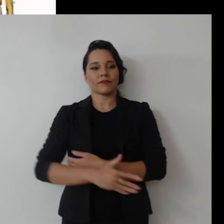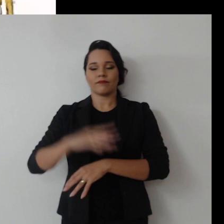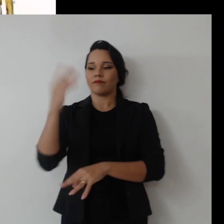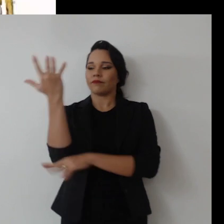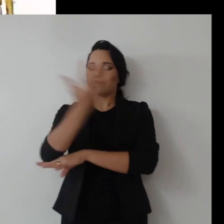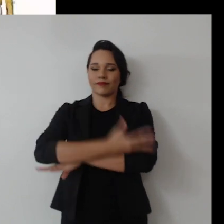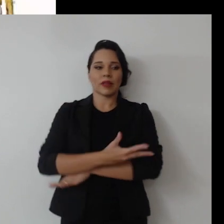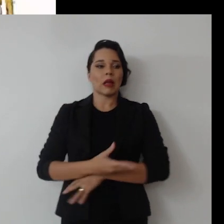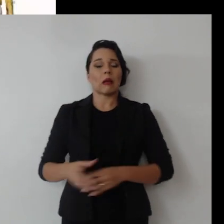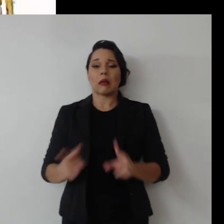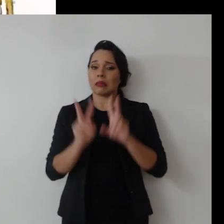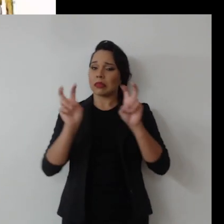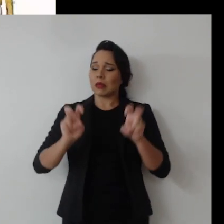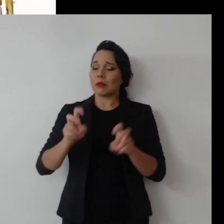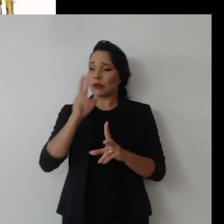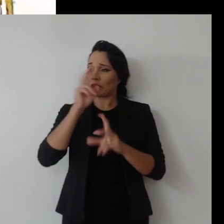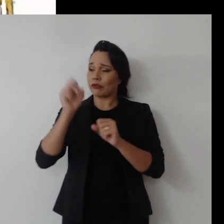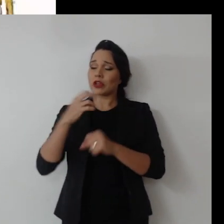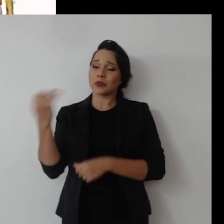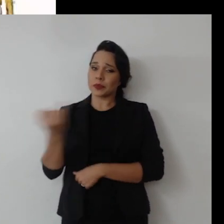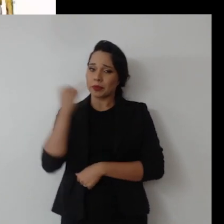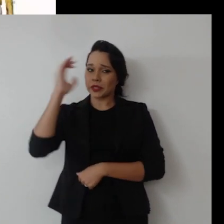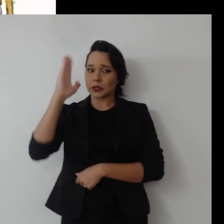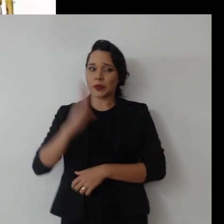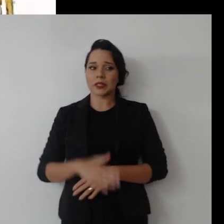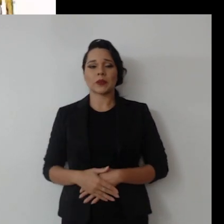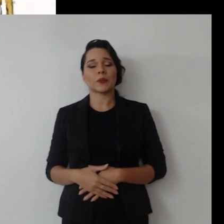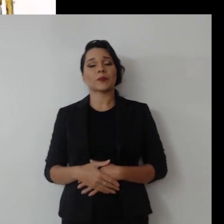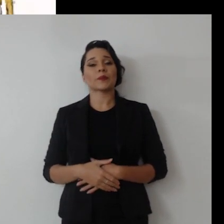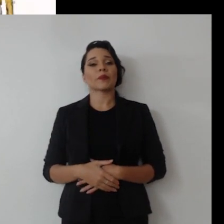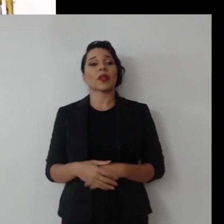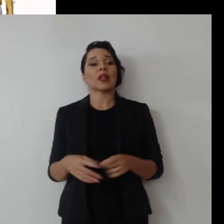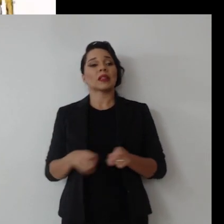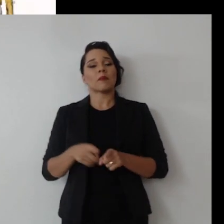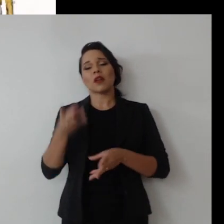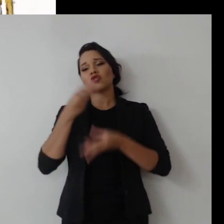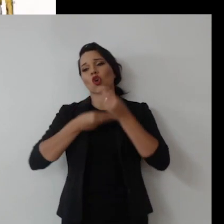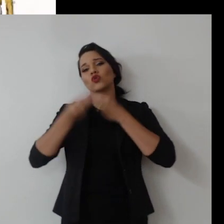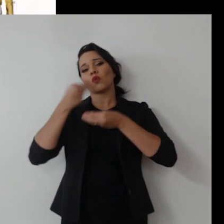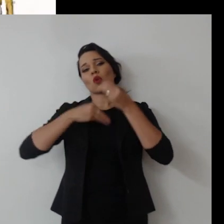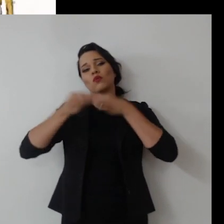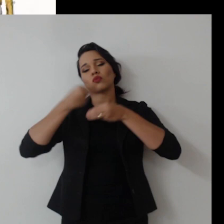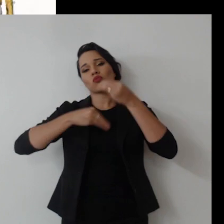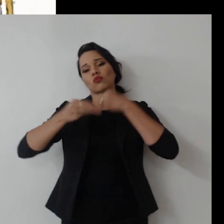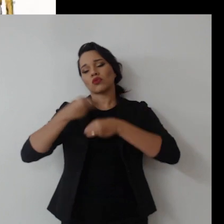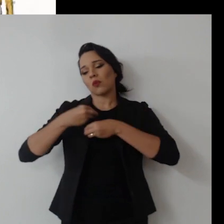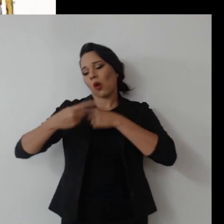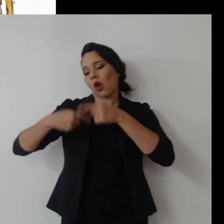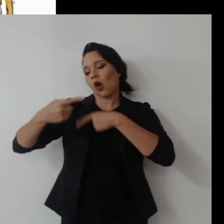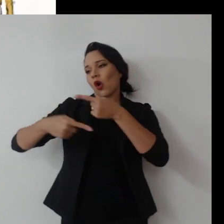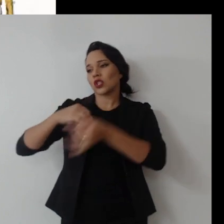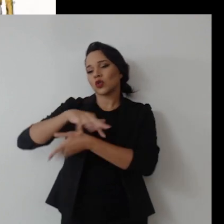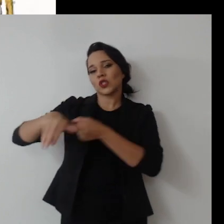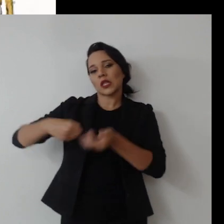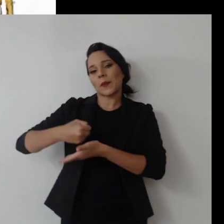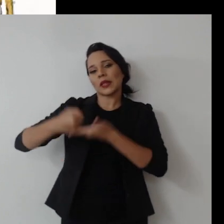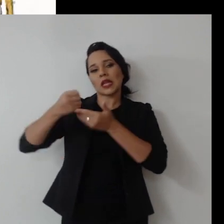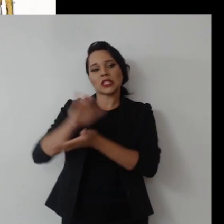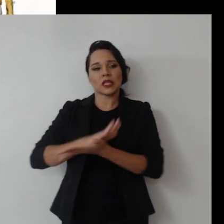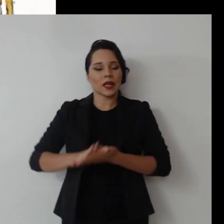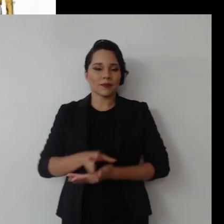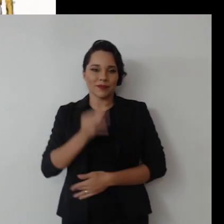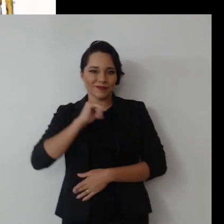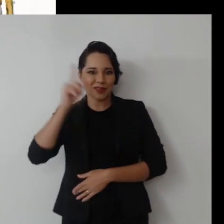é um tema muito forte, muito caro no Brasil. Produção e consumo insustentáveis, a gente sabe que ao longo da história